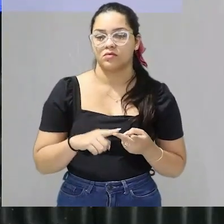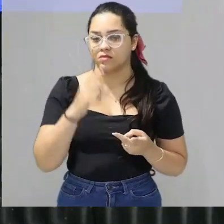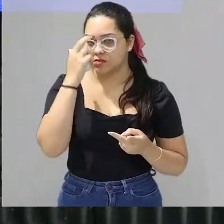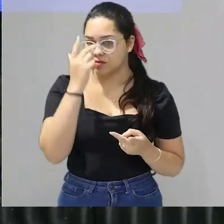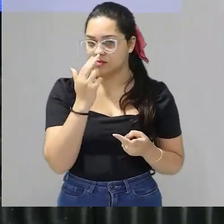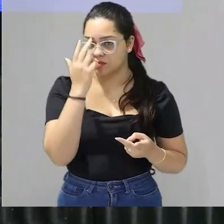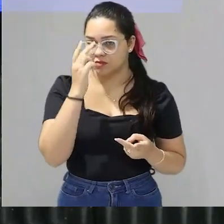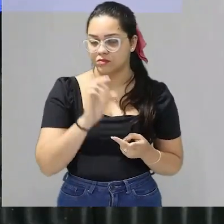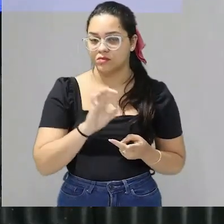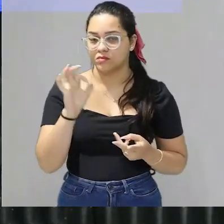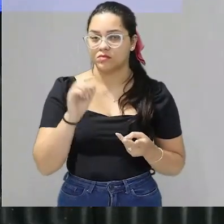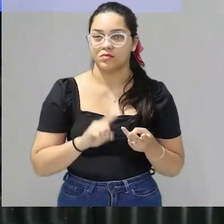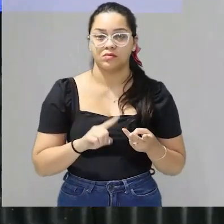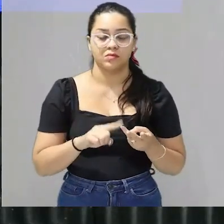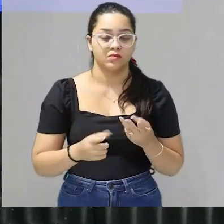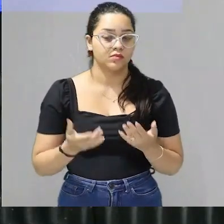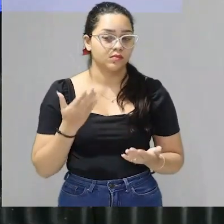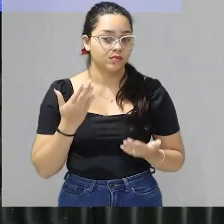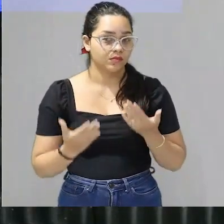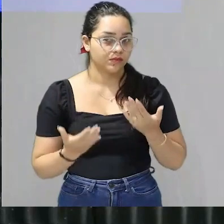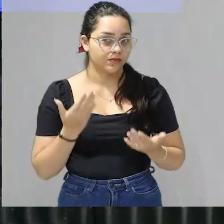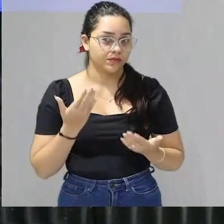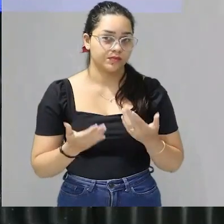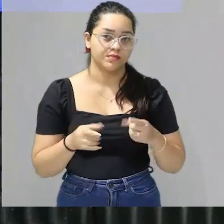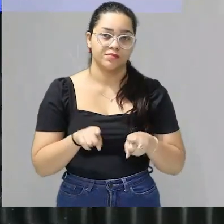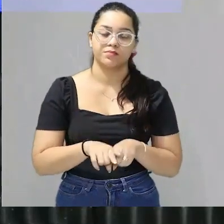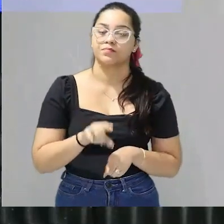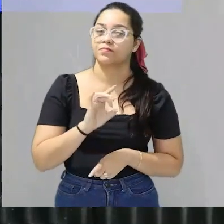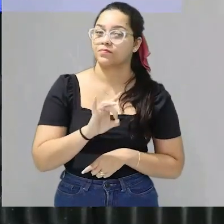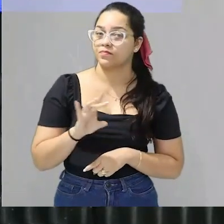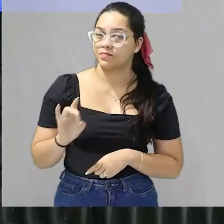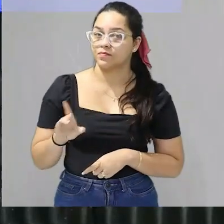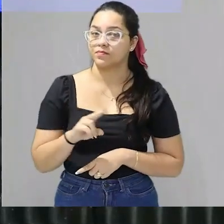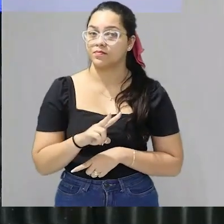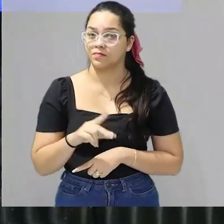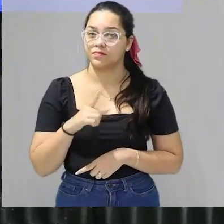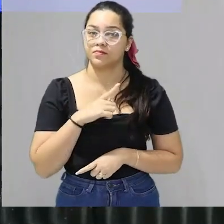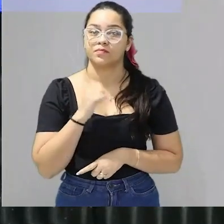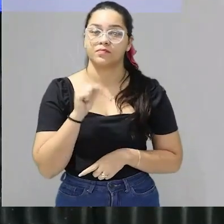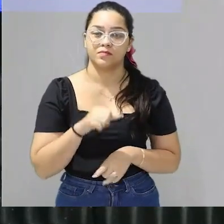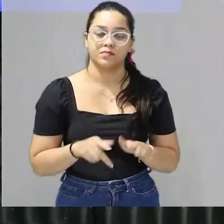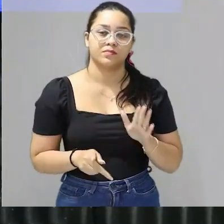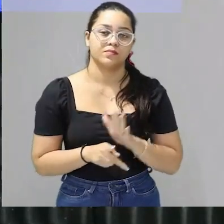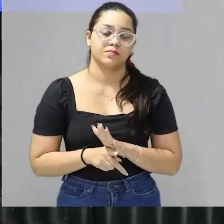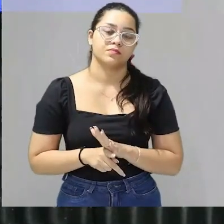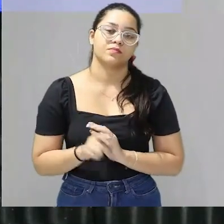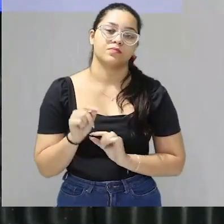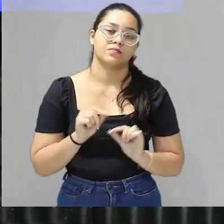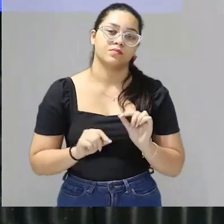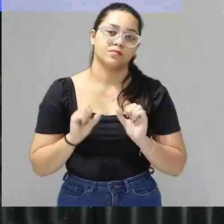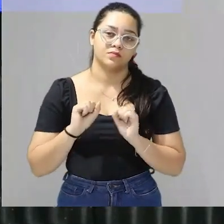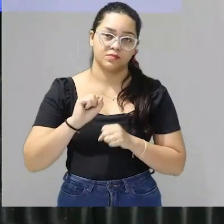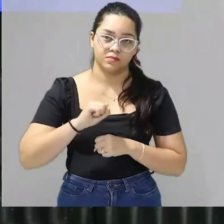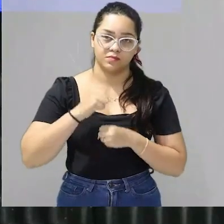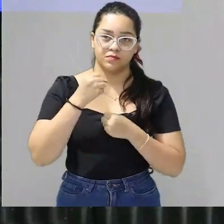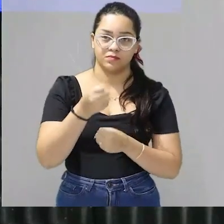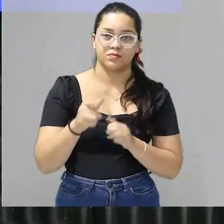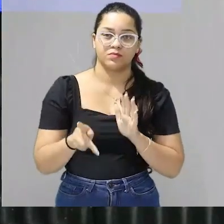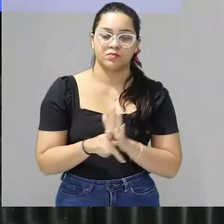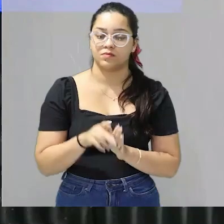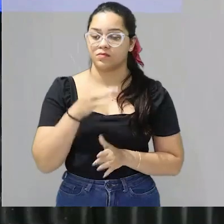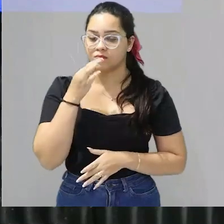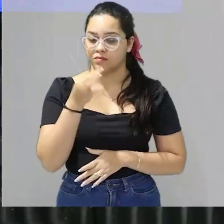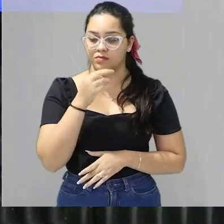históricos pode escolher uma comparação então cada candidato irá buscar o seu caminho próprio para defender os